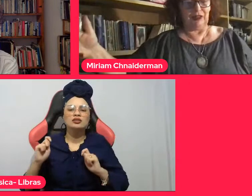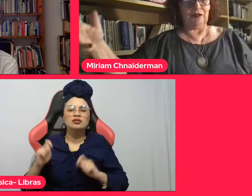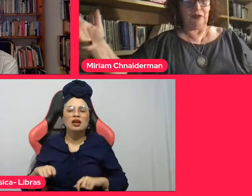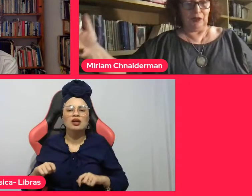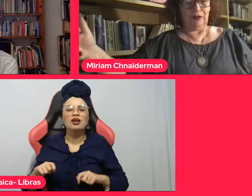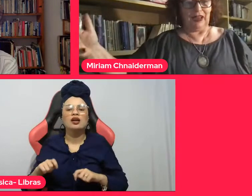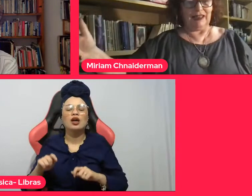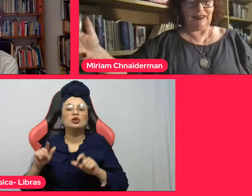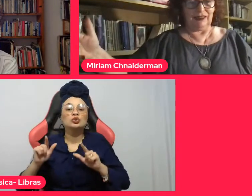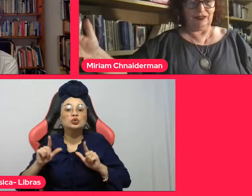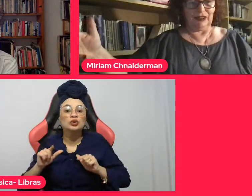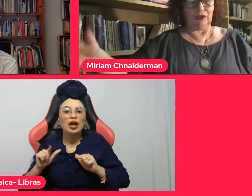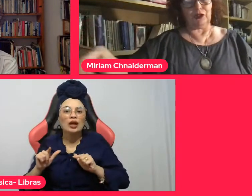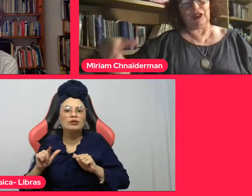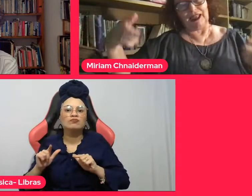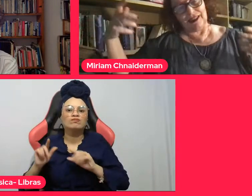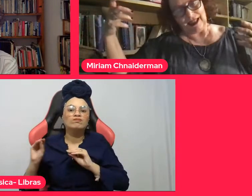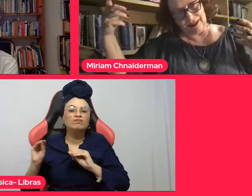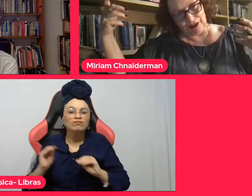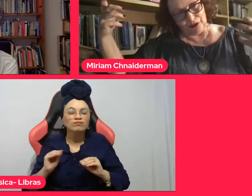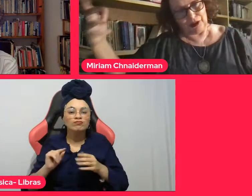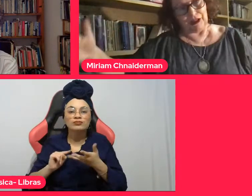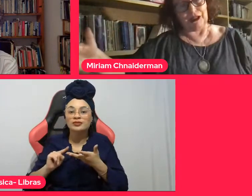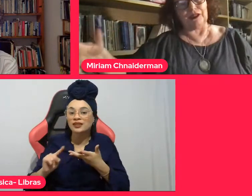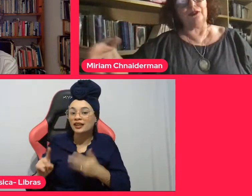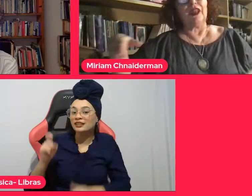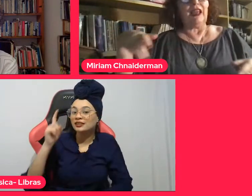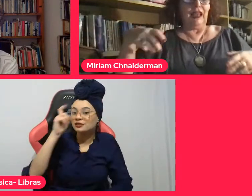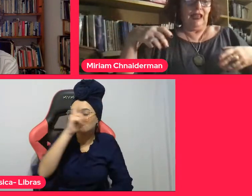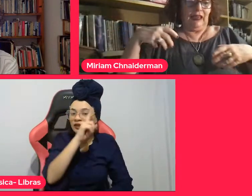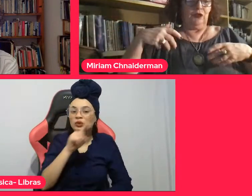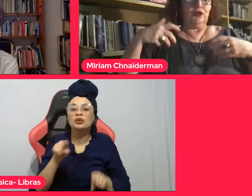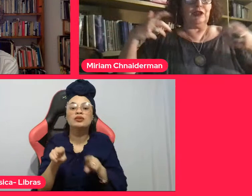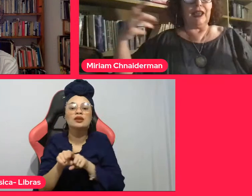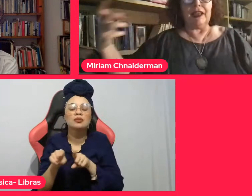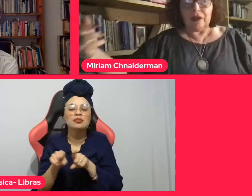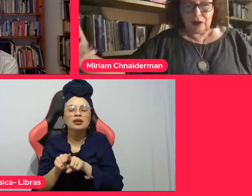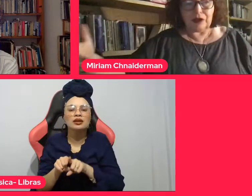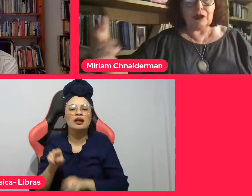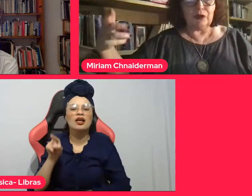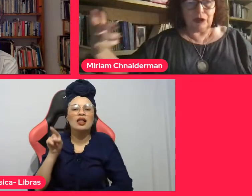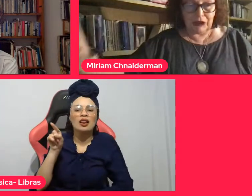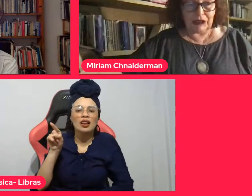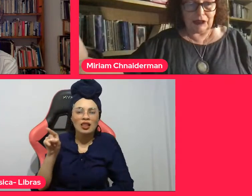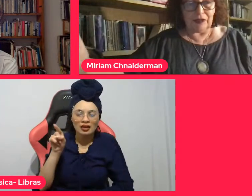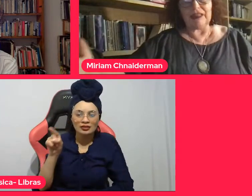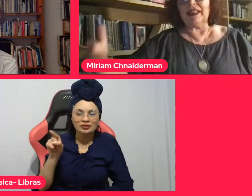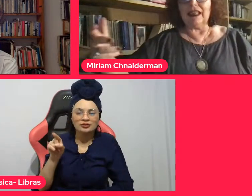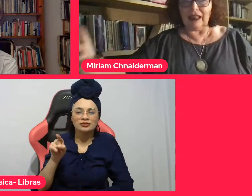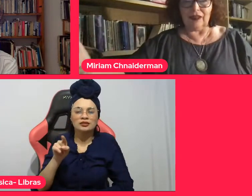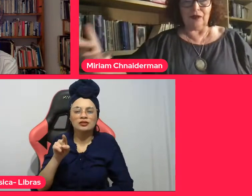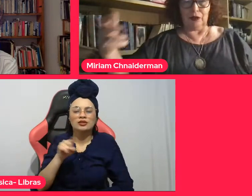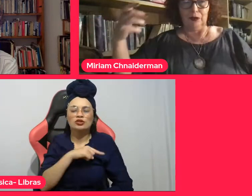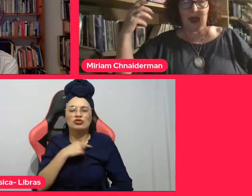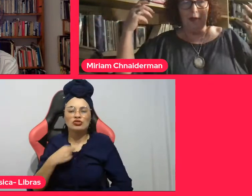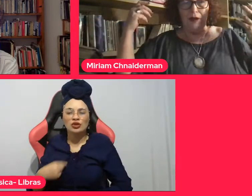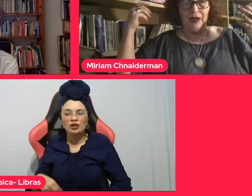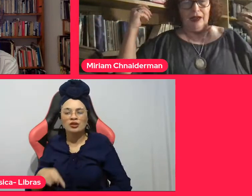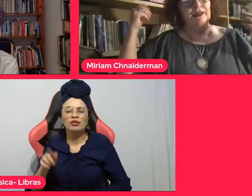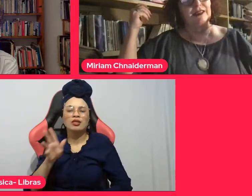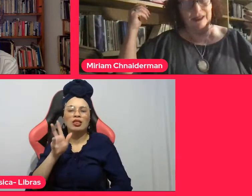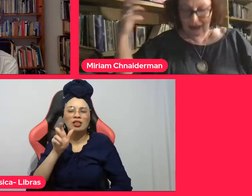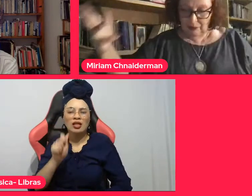digam, não foi fácil, e os orientais que o digam, e os negros que o digam, é terrível